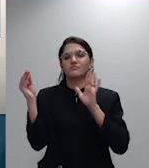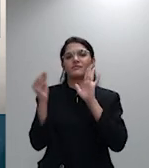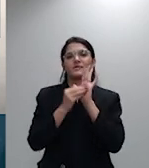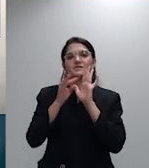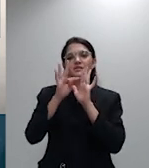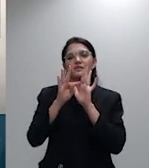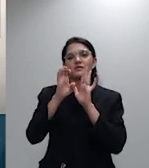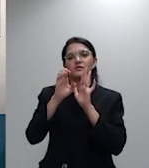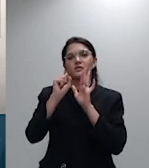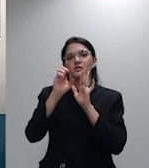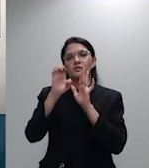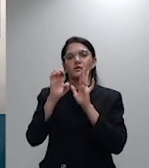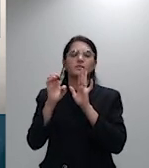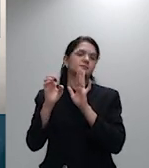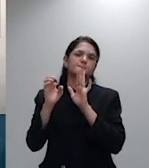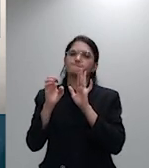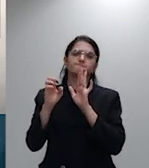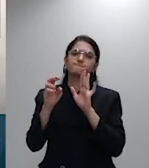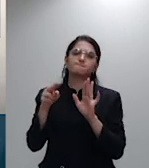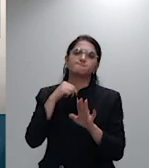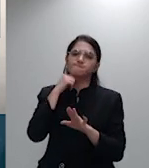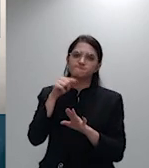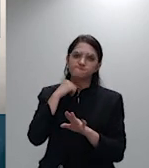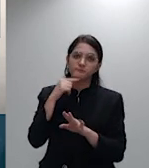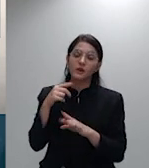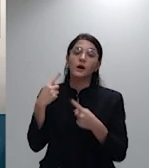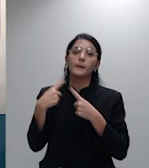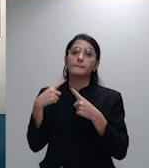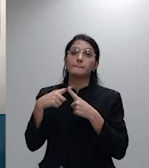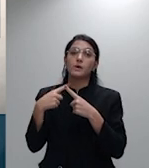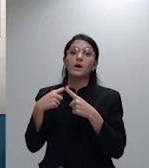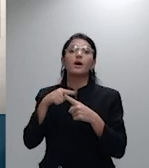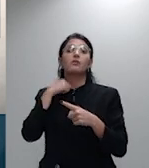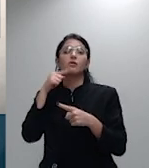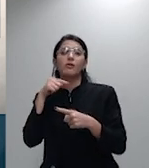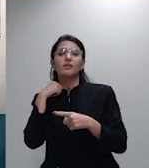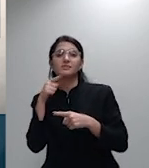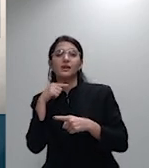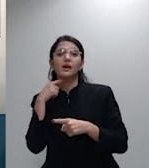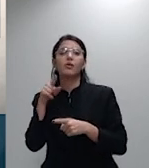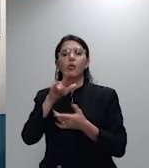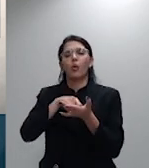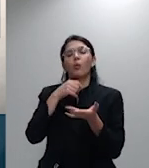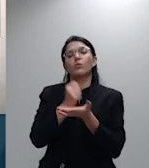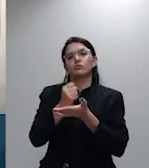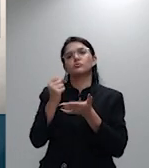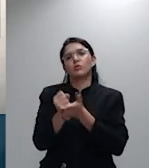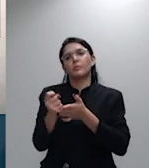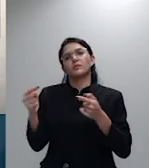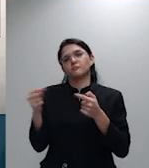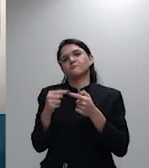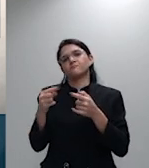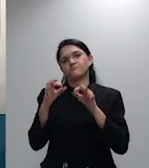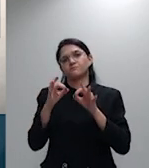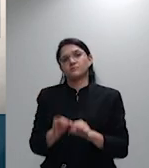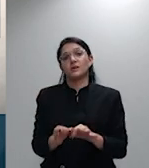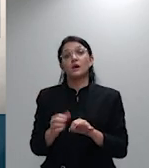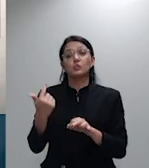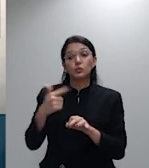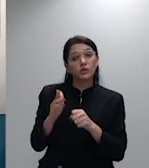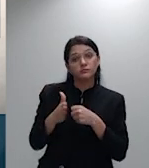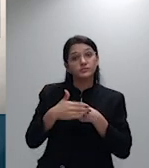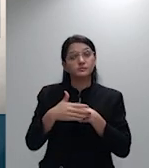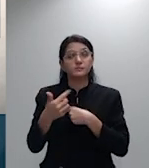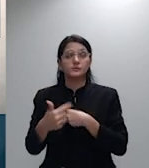impossibilidade de exibição do documento não havendo omissão contra esse ponto inexistência de precedência ou